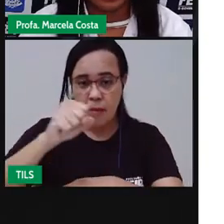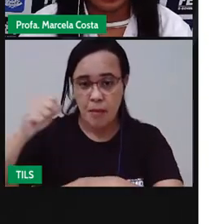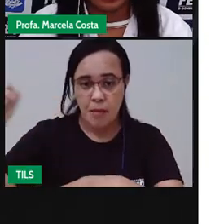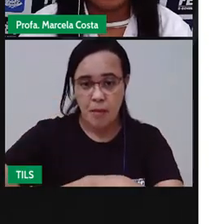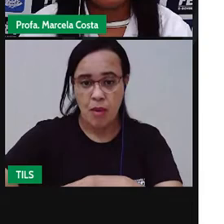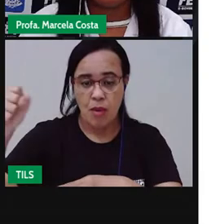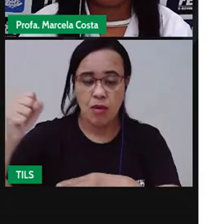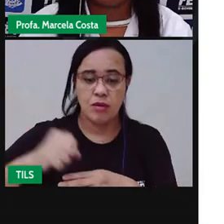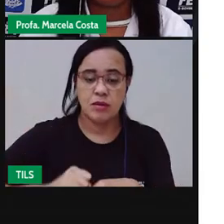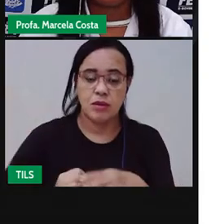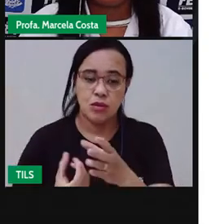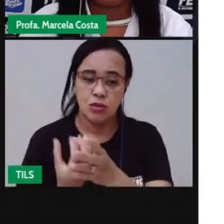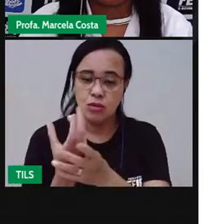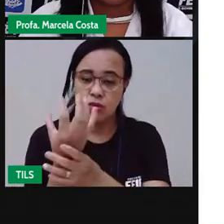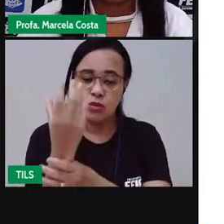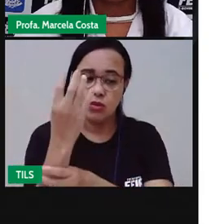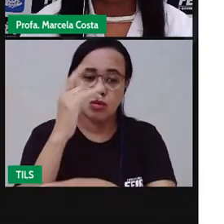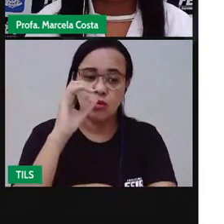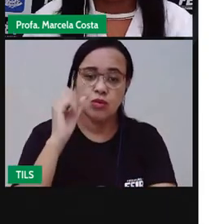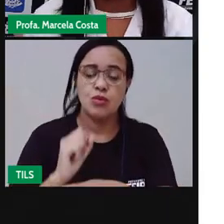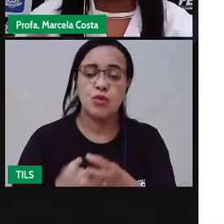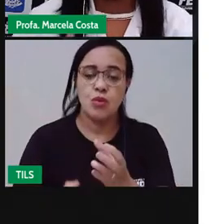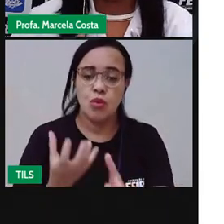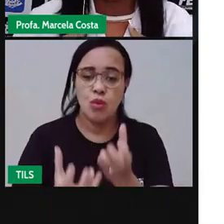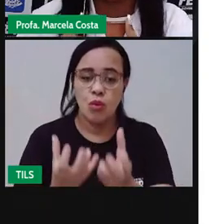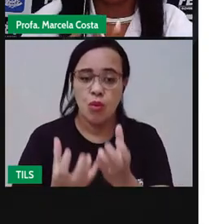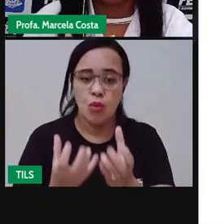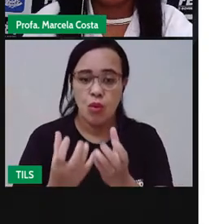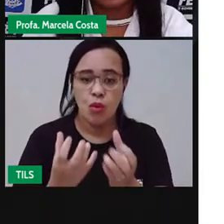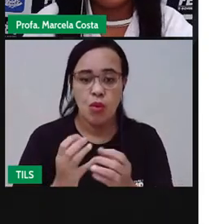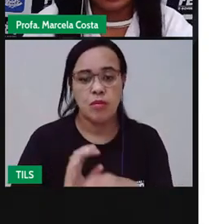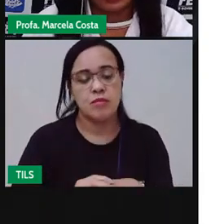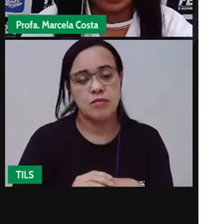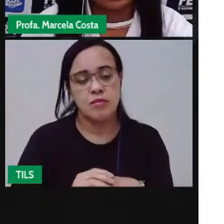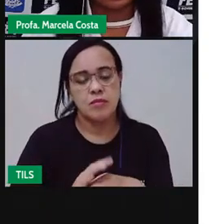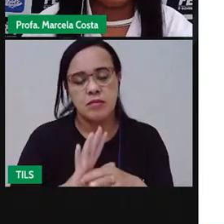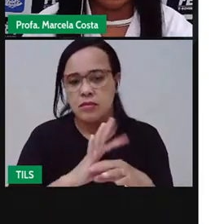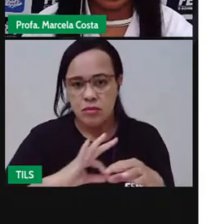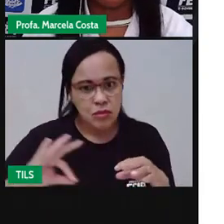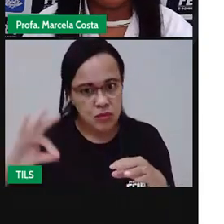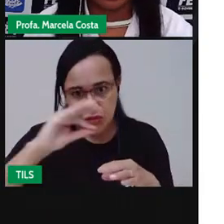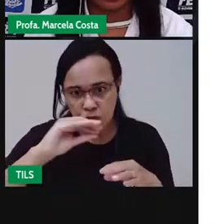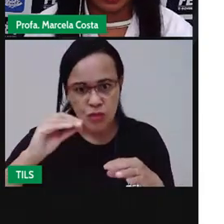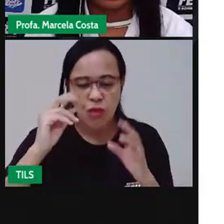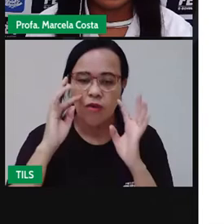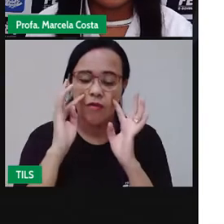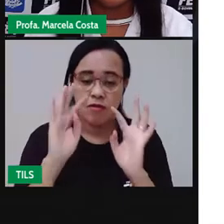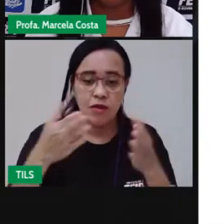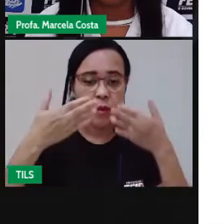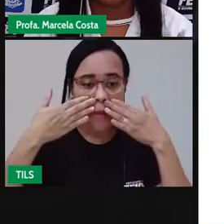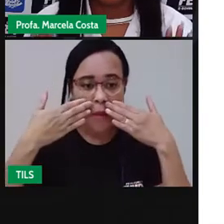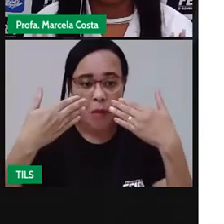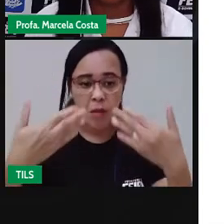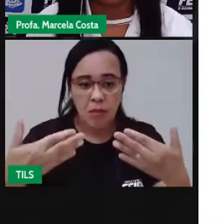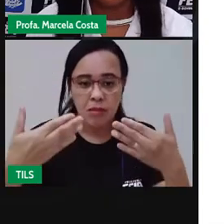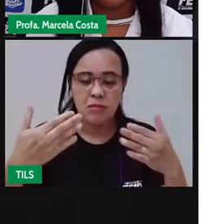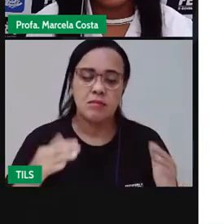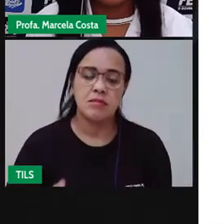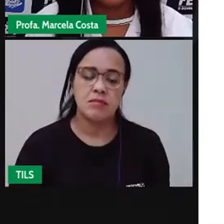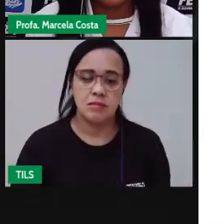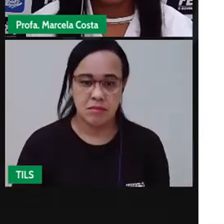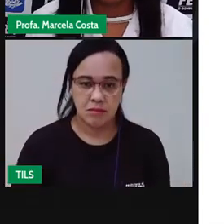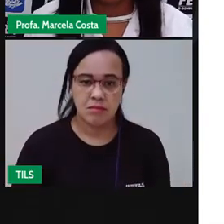Aqui a chaminé. Então, você viu a parte frontal da casa, a fachada e viu ali